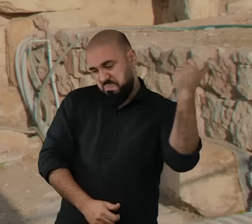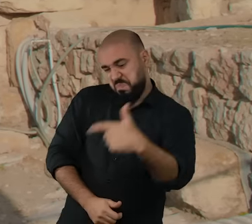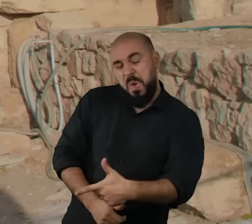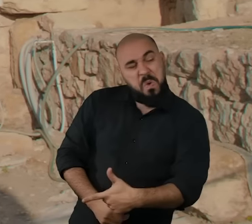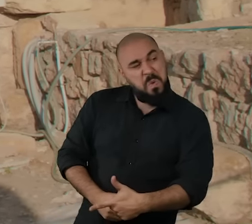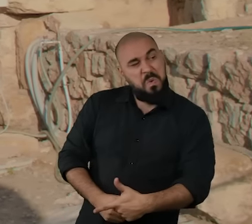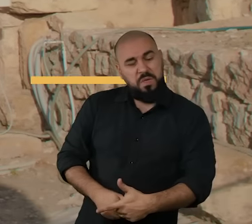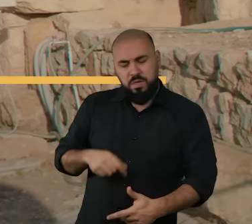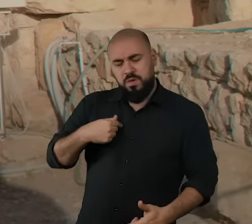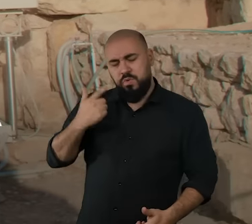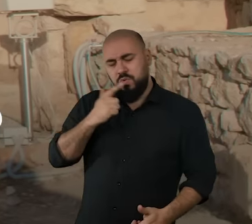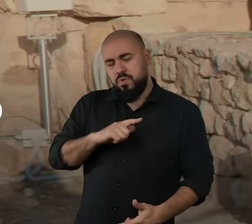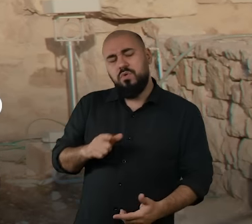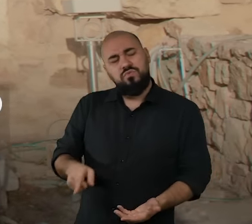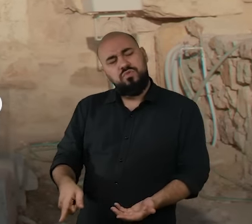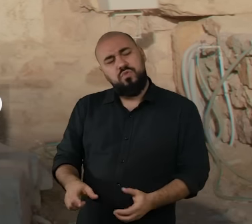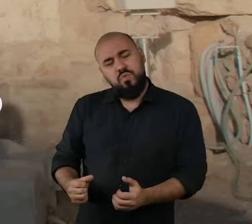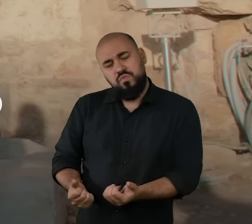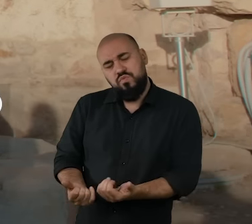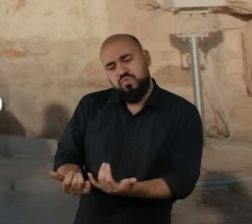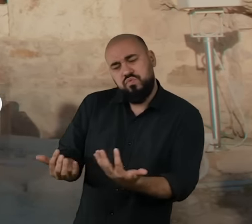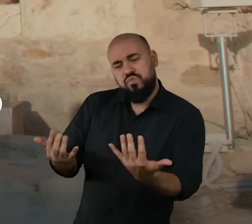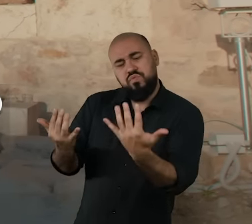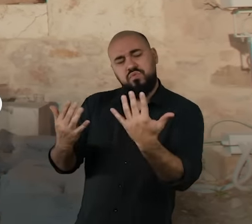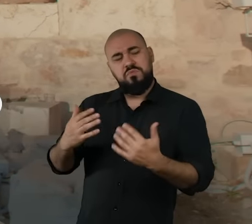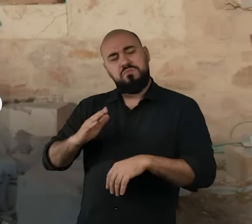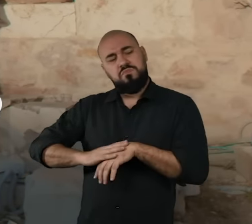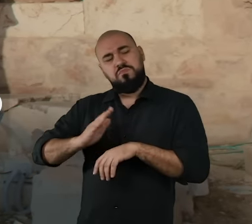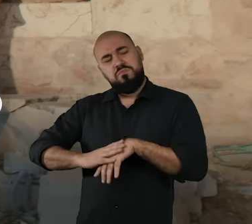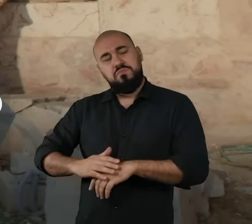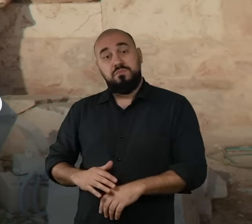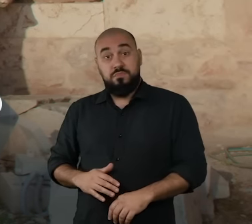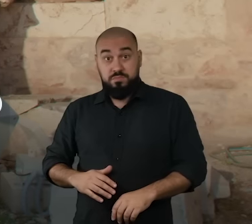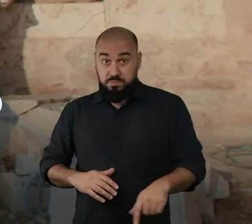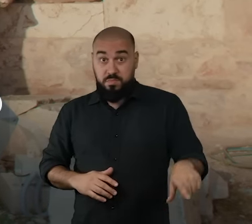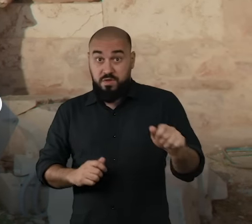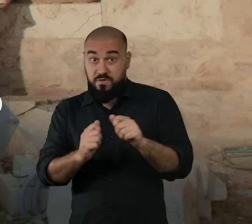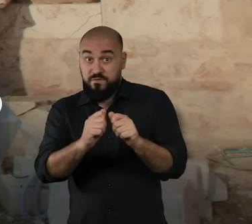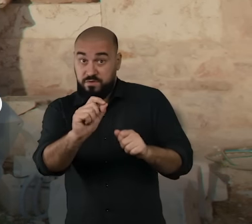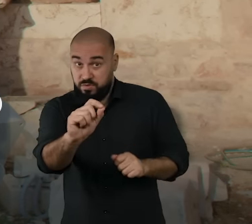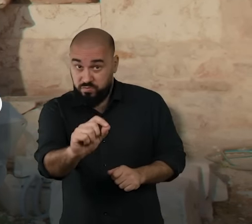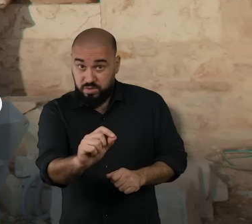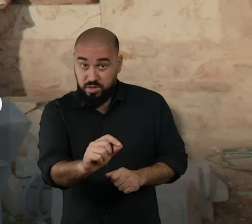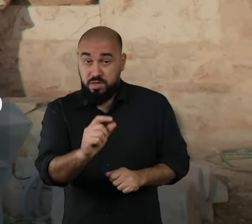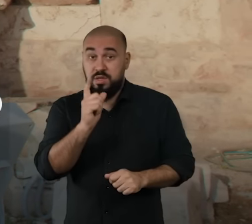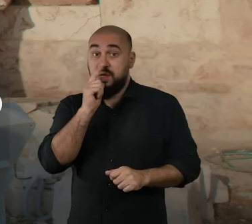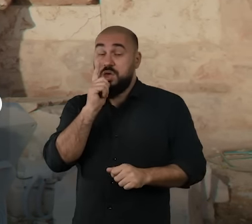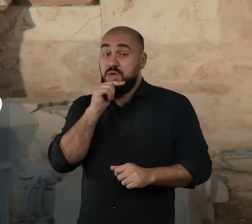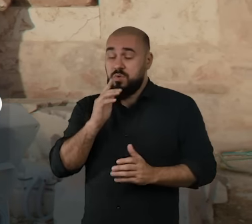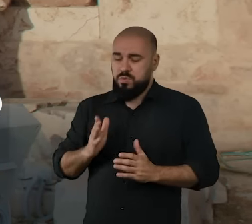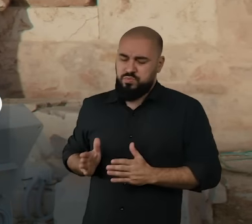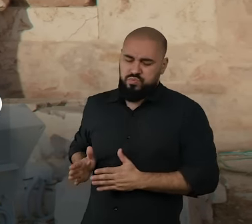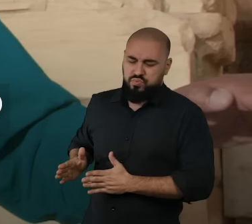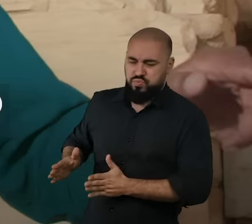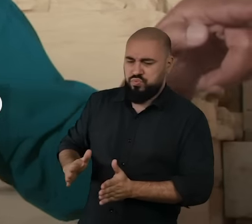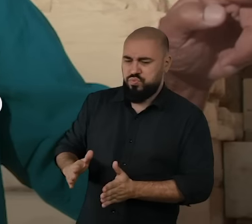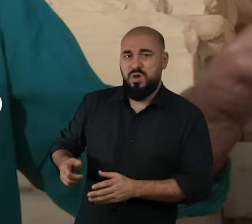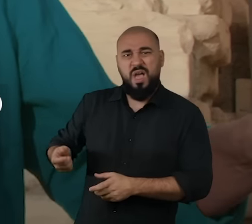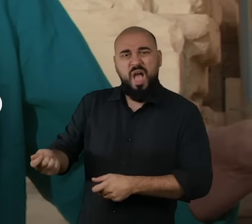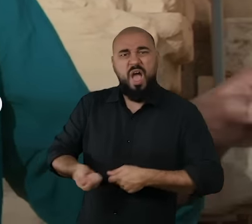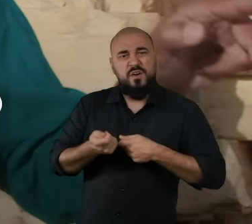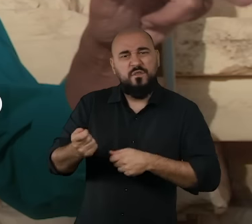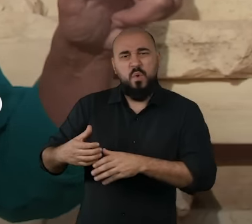E sabe como ele fez isso? Ele desviou o curso de um rio e colocou irrigação artificial num terreno baldio.